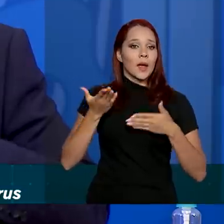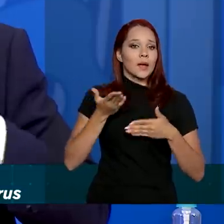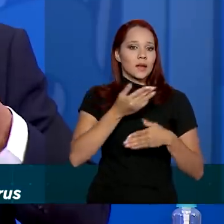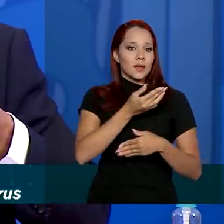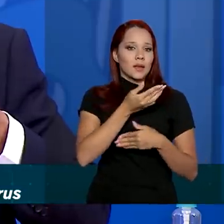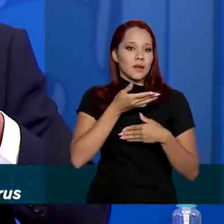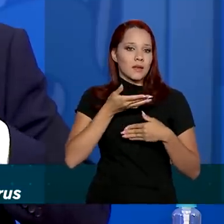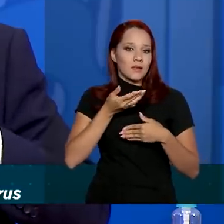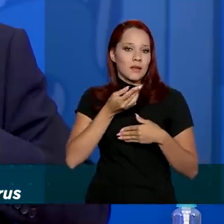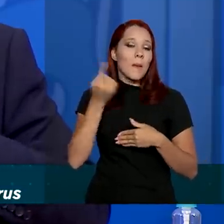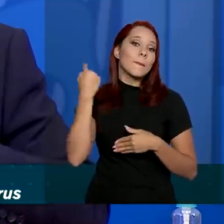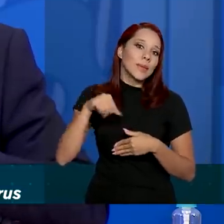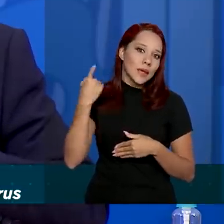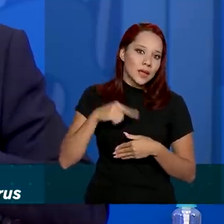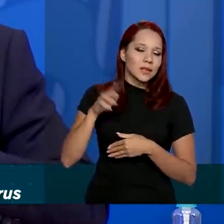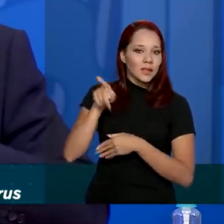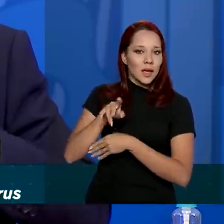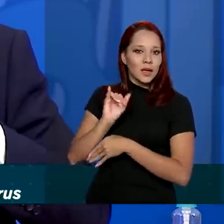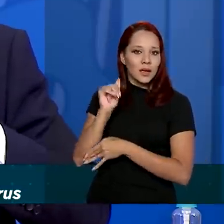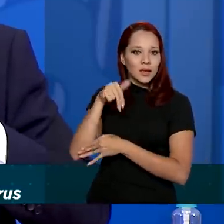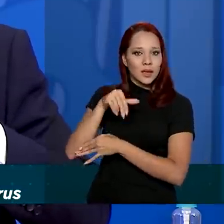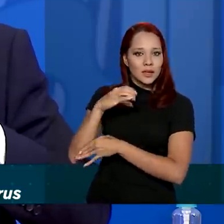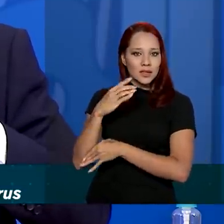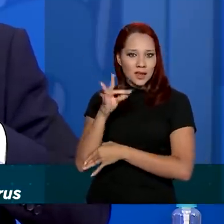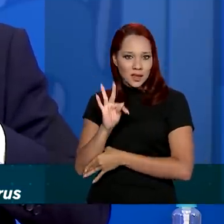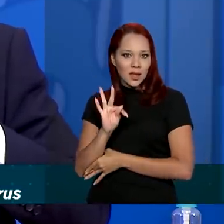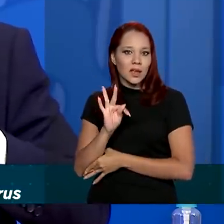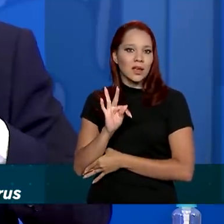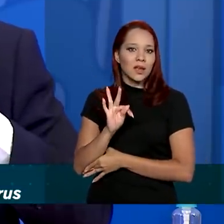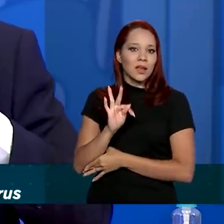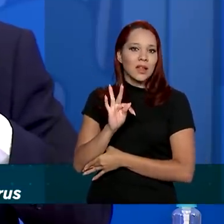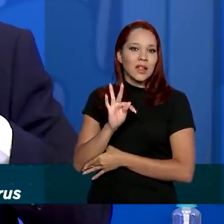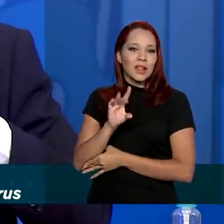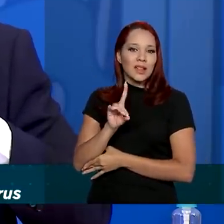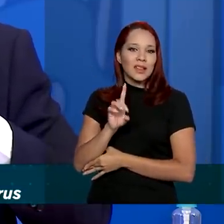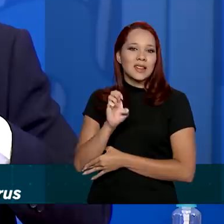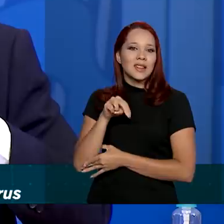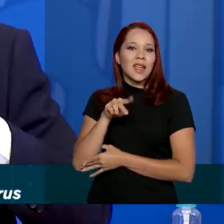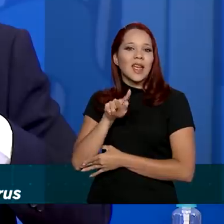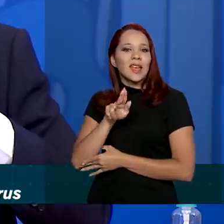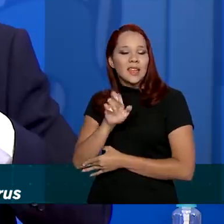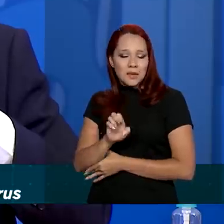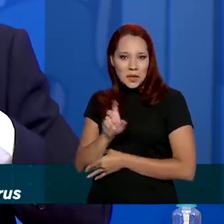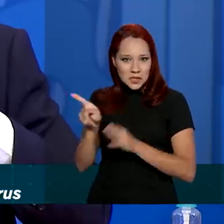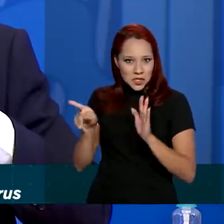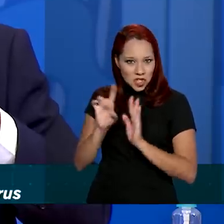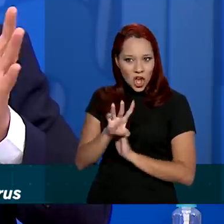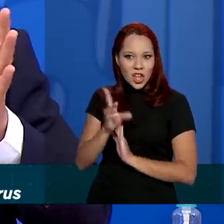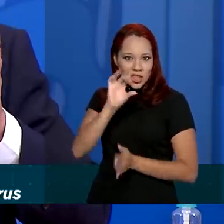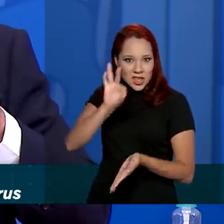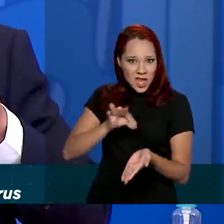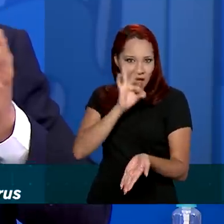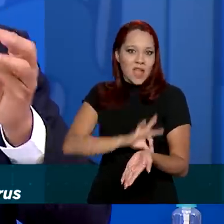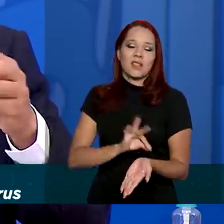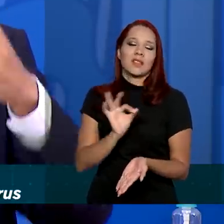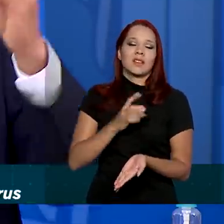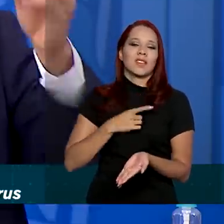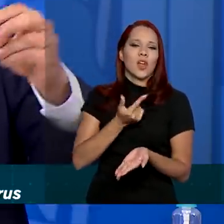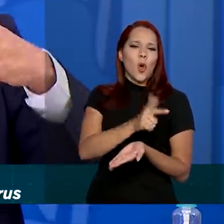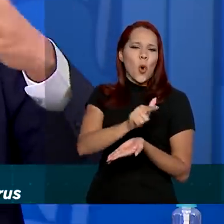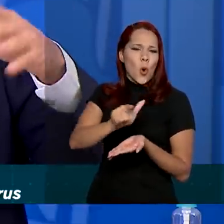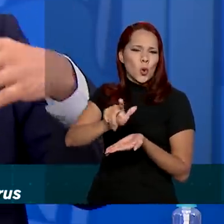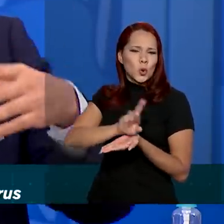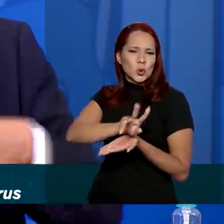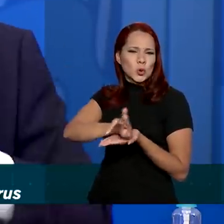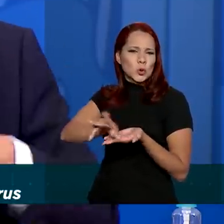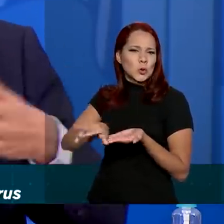em Minas Gerais, que é o INCT Deng, tem esse nome de Deng, mas não trabalha só com Deng, não, ele trabalha com uma série de outras coisas, que chikungunya,